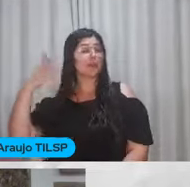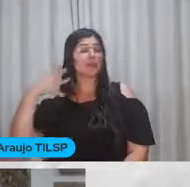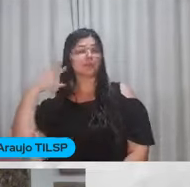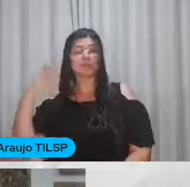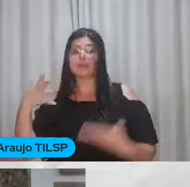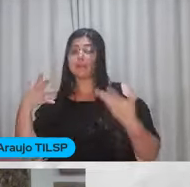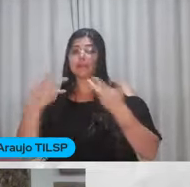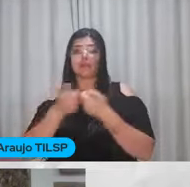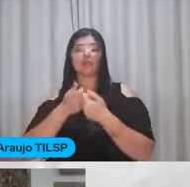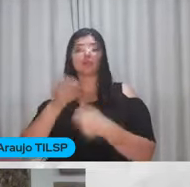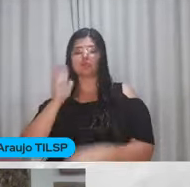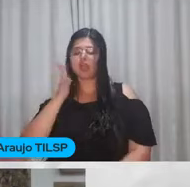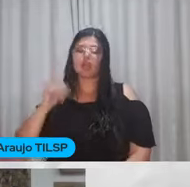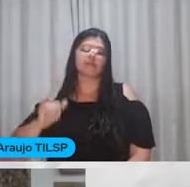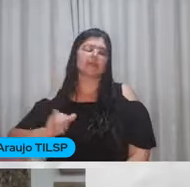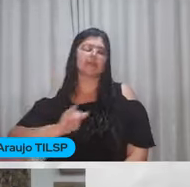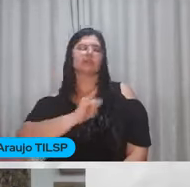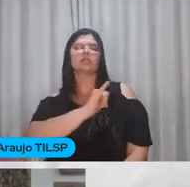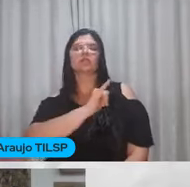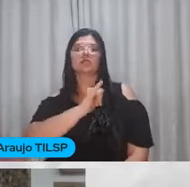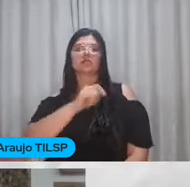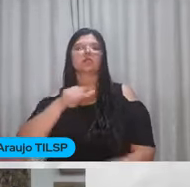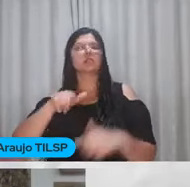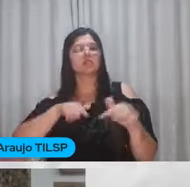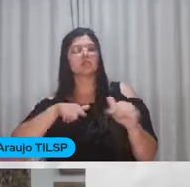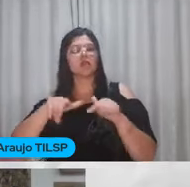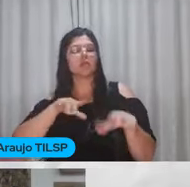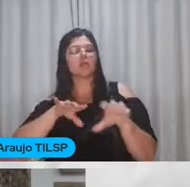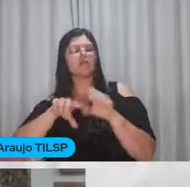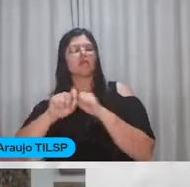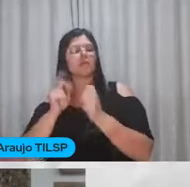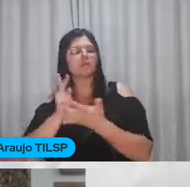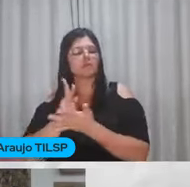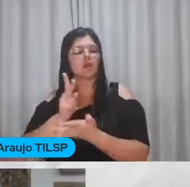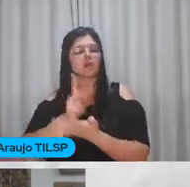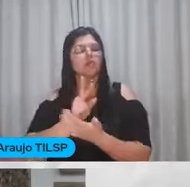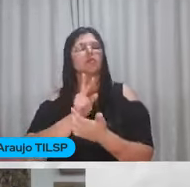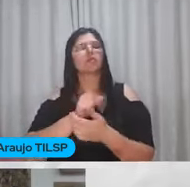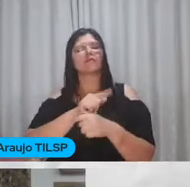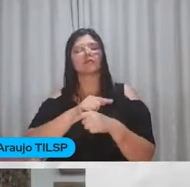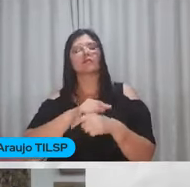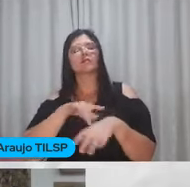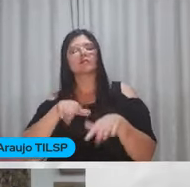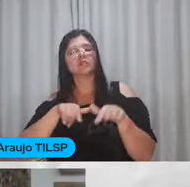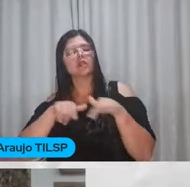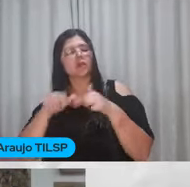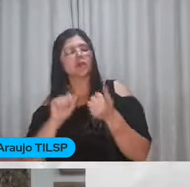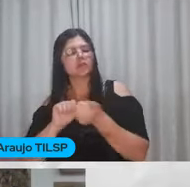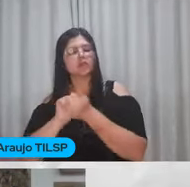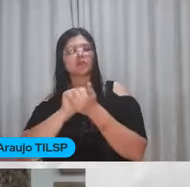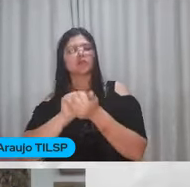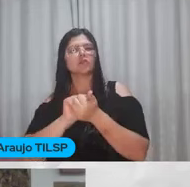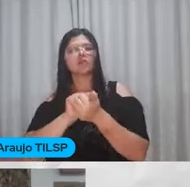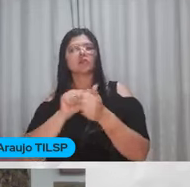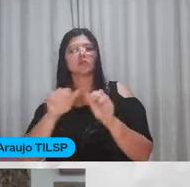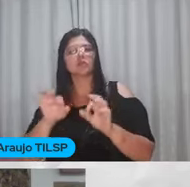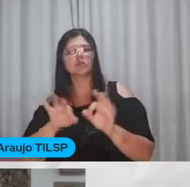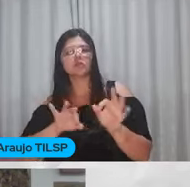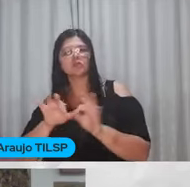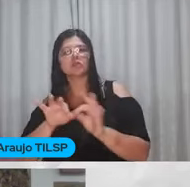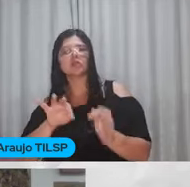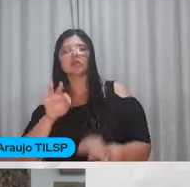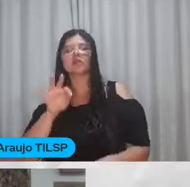Porque a gente Já viajou Para trabalhar Com essa formação Continuada Trabalhamos Juntas Em projetos Na TV